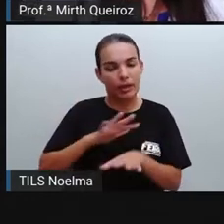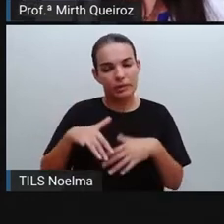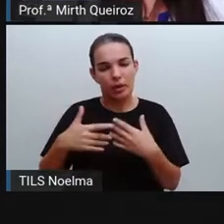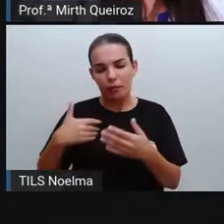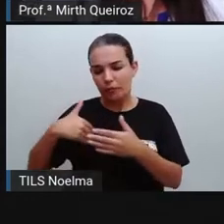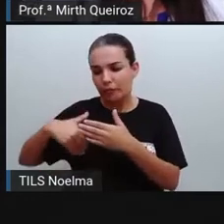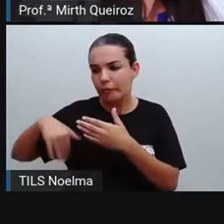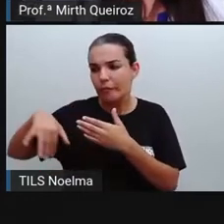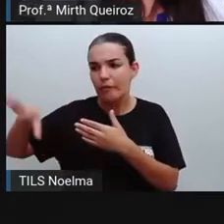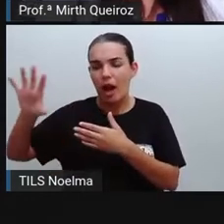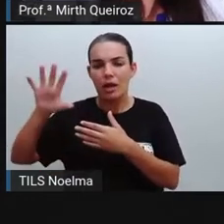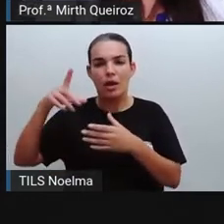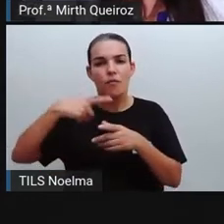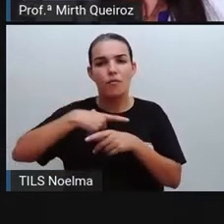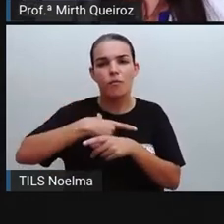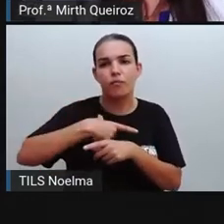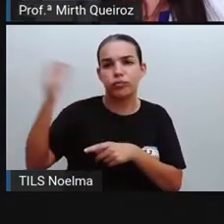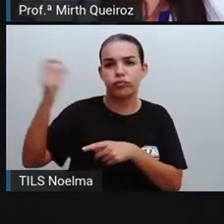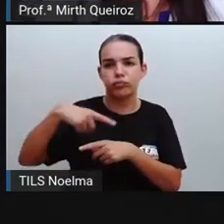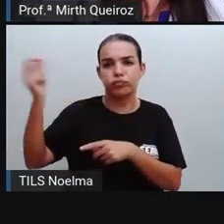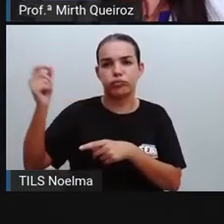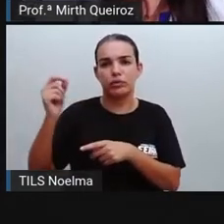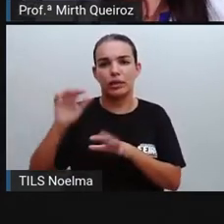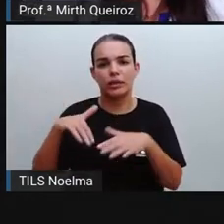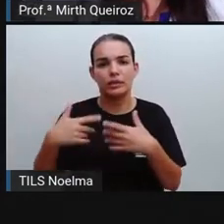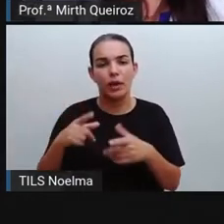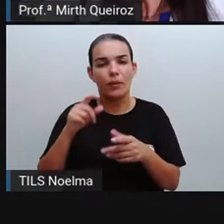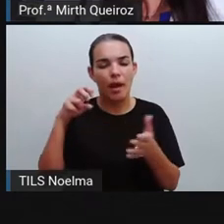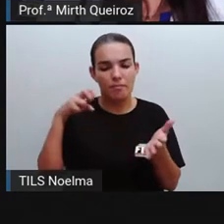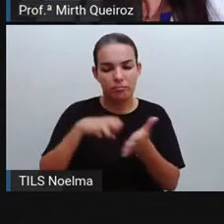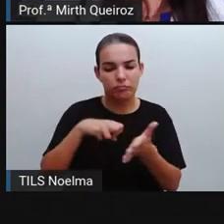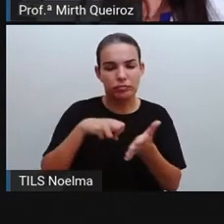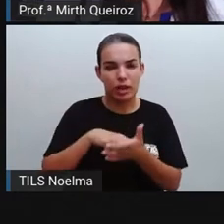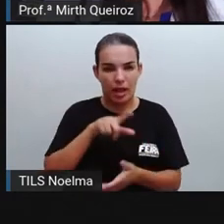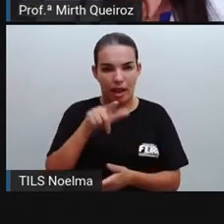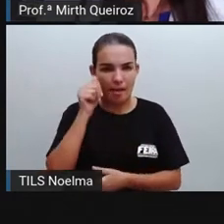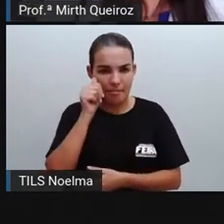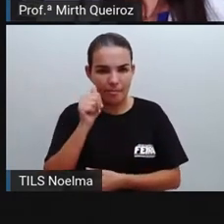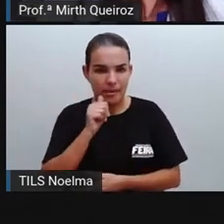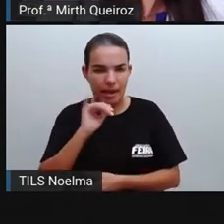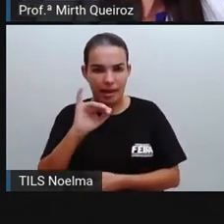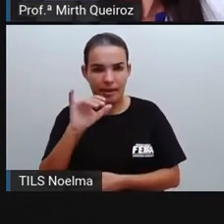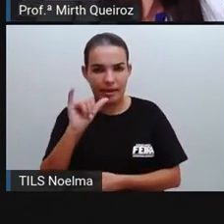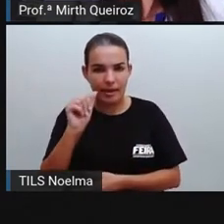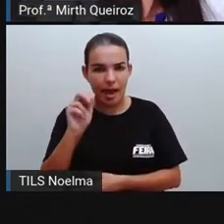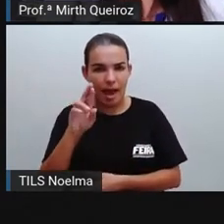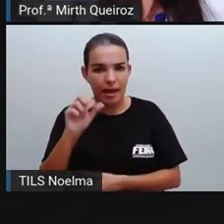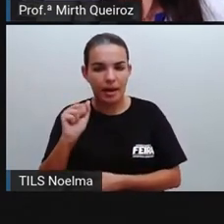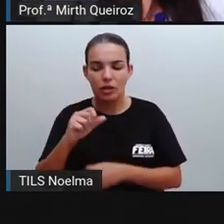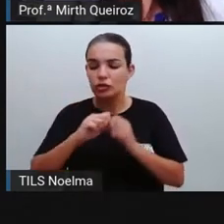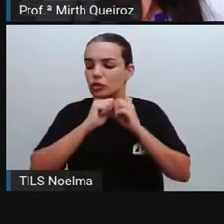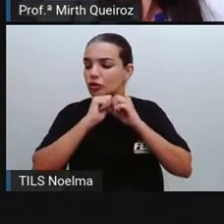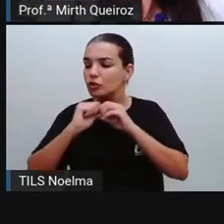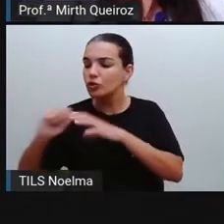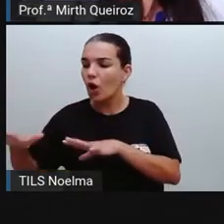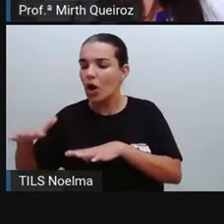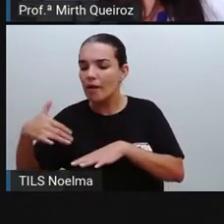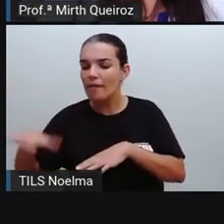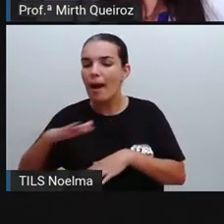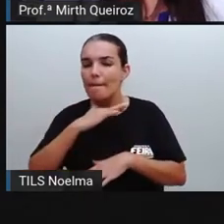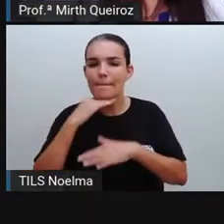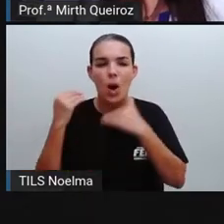pelo pajé, que é o pai dela. E pra punir a Yara, ele joga a Yara no rio pra morrer,